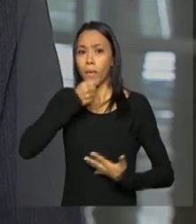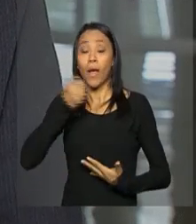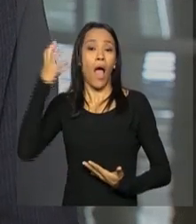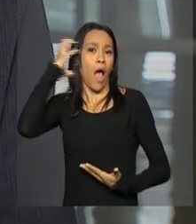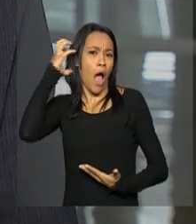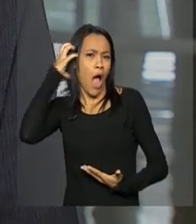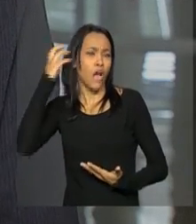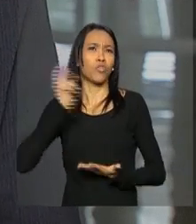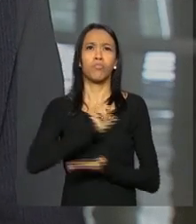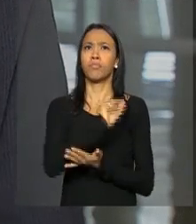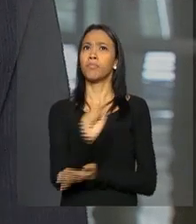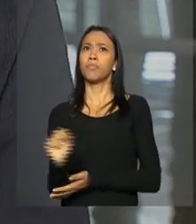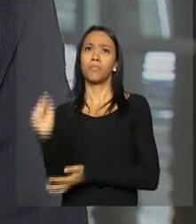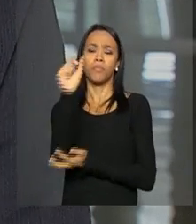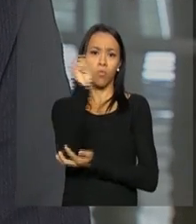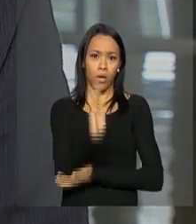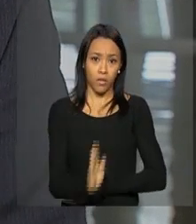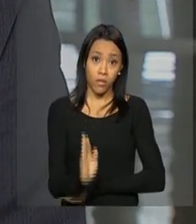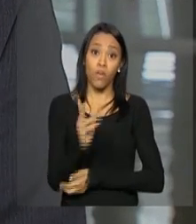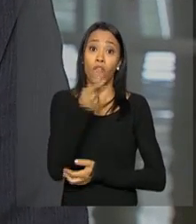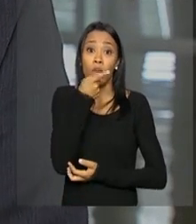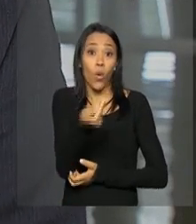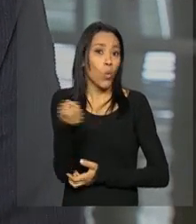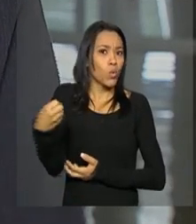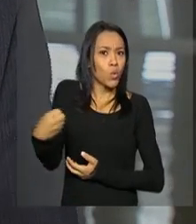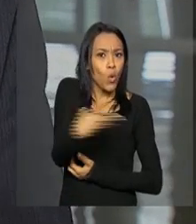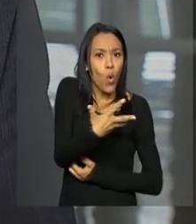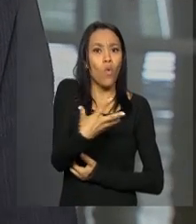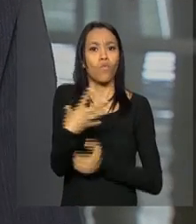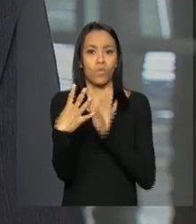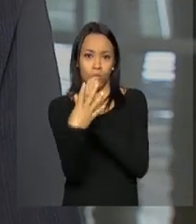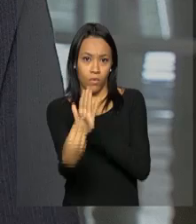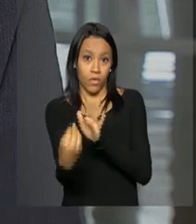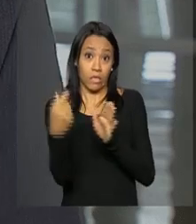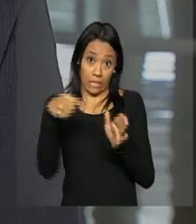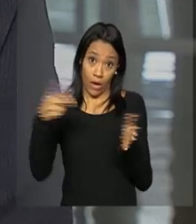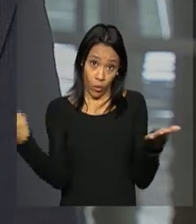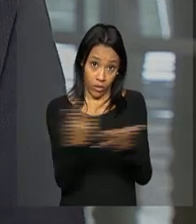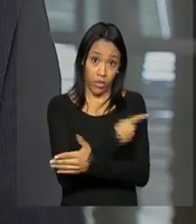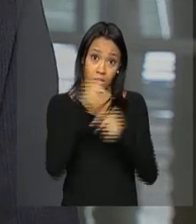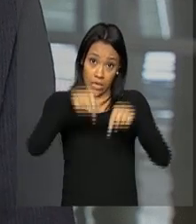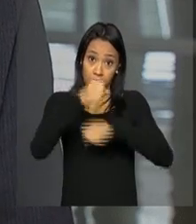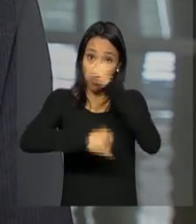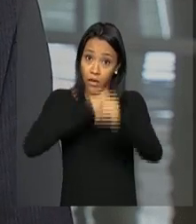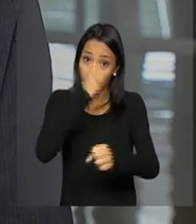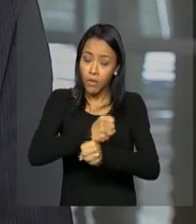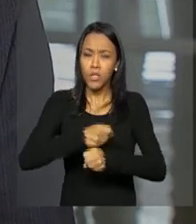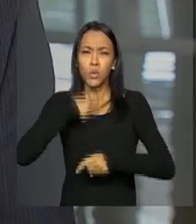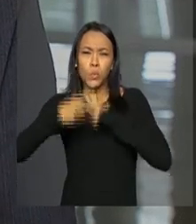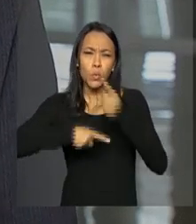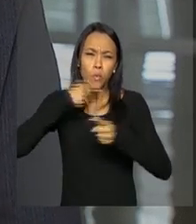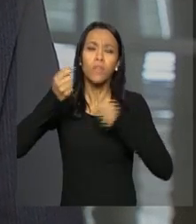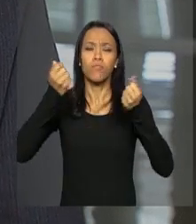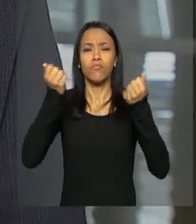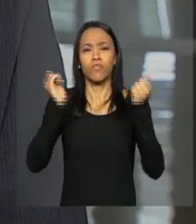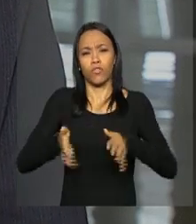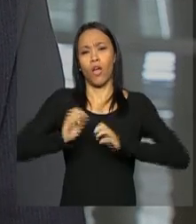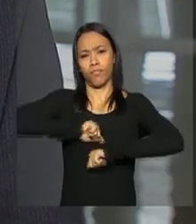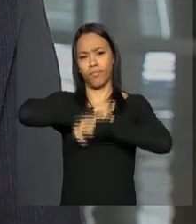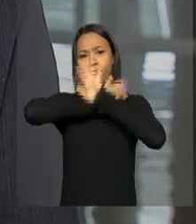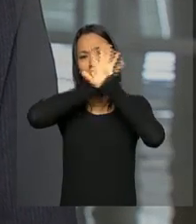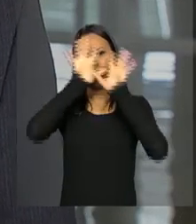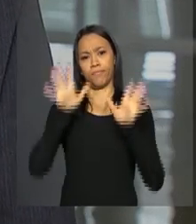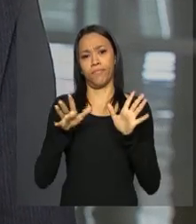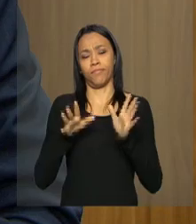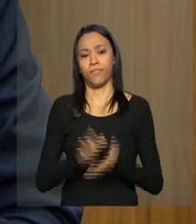de rádios de todo o país, falou sobre as novidades desse ano e tirou dúvidas sobre a entrega da declaração do imposto de renda.